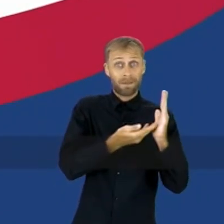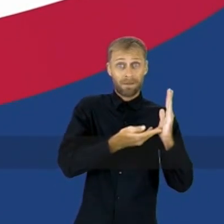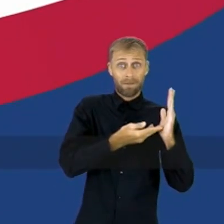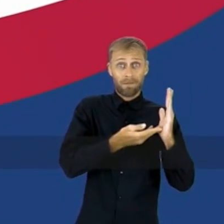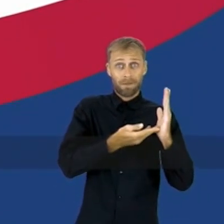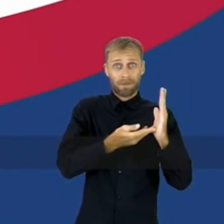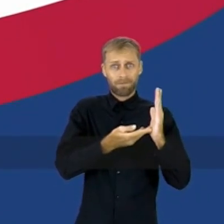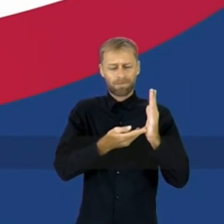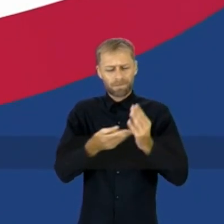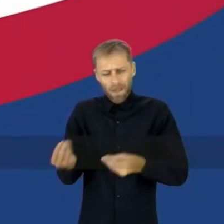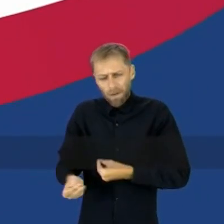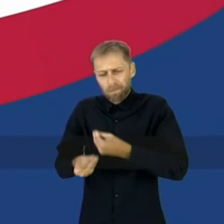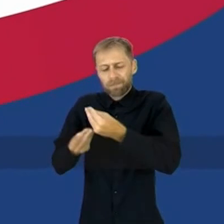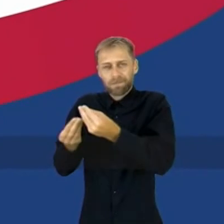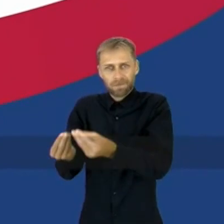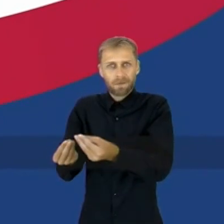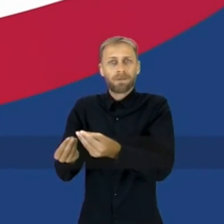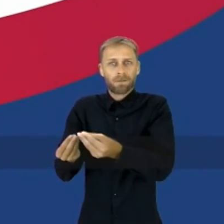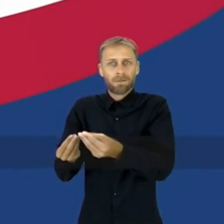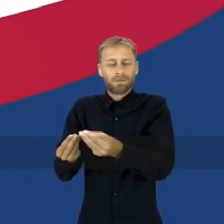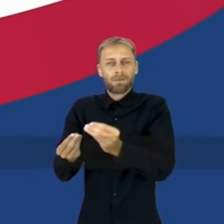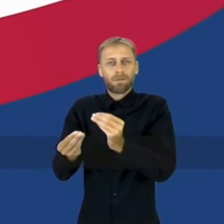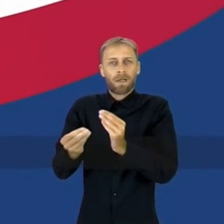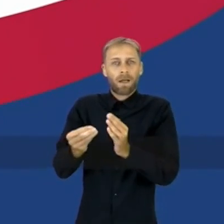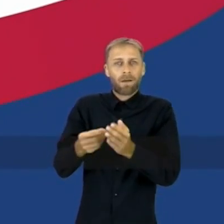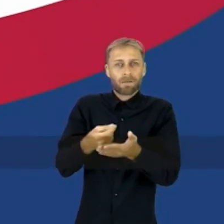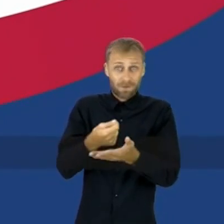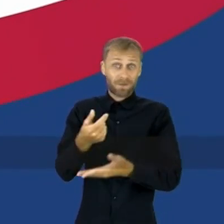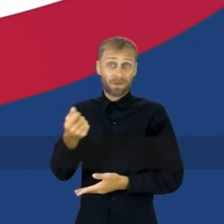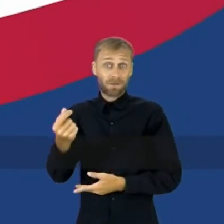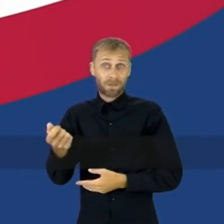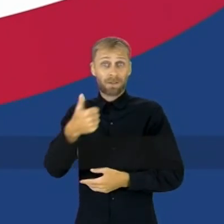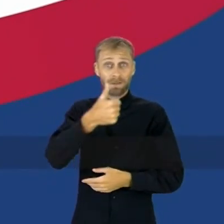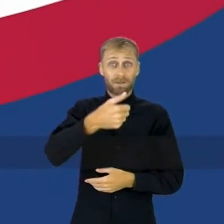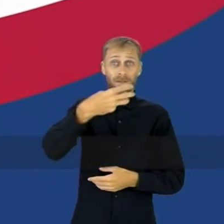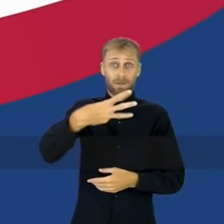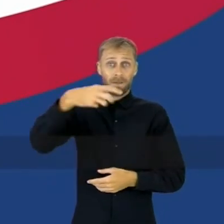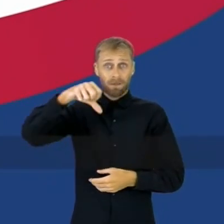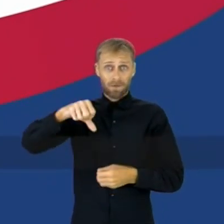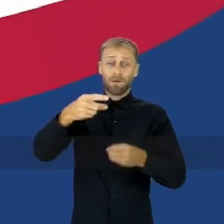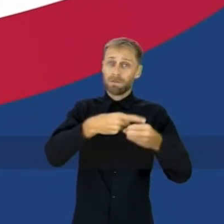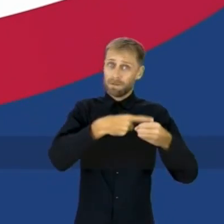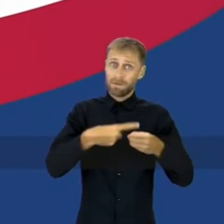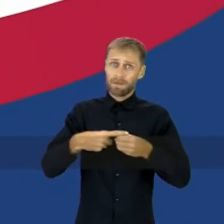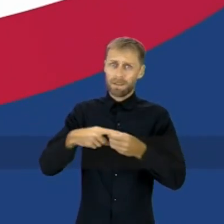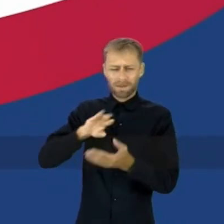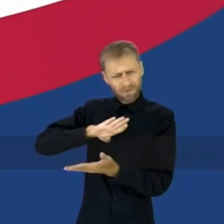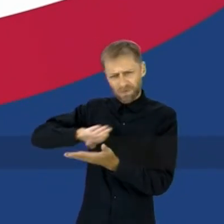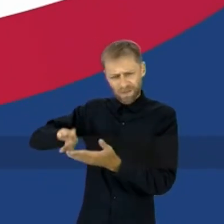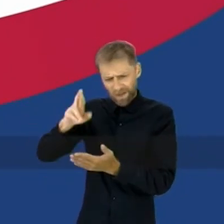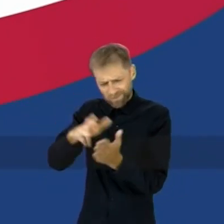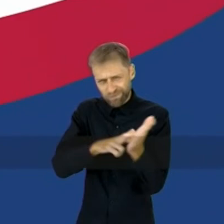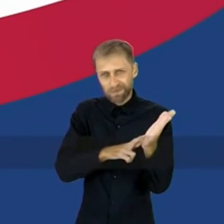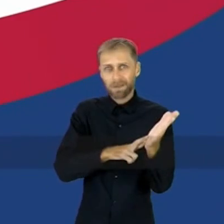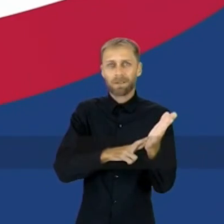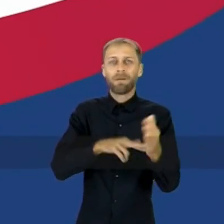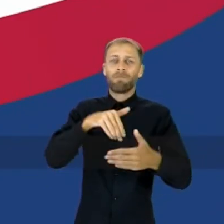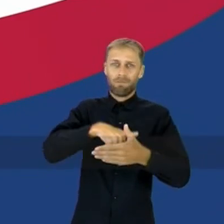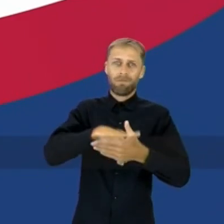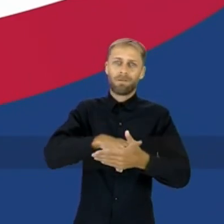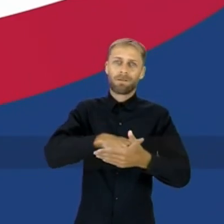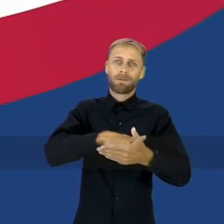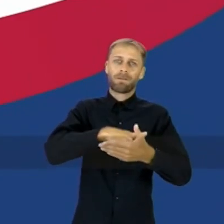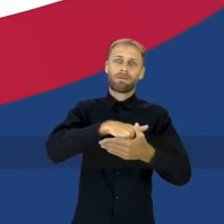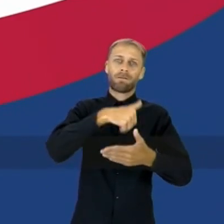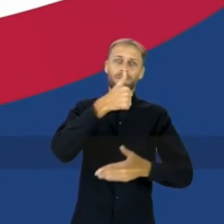Aprovando leis e destinando emendas para os 139 municípios Desburocratizar o Tocantins já Sou Miquelin Feitosa